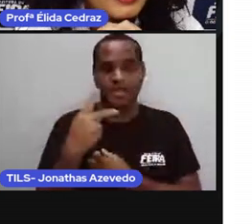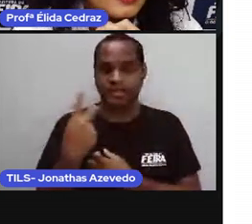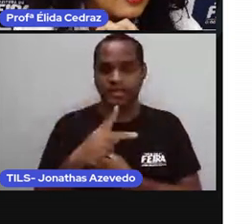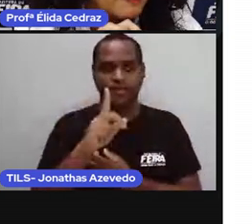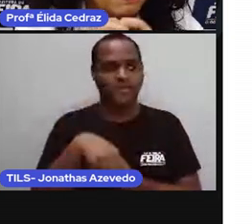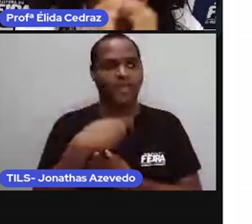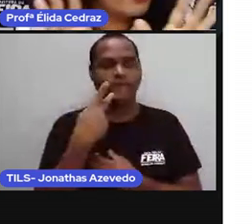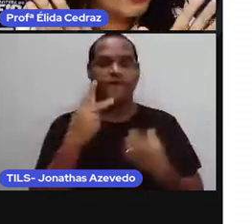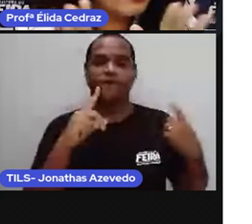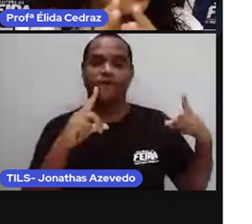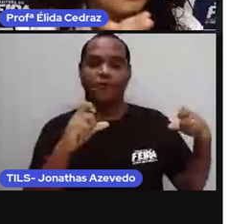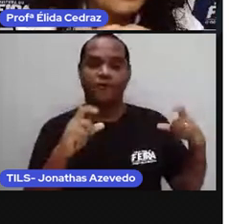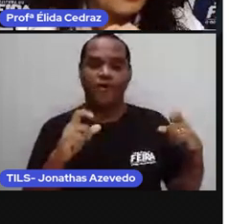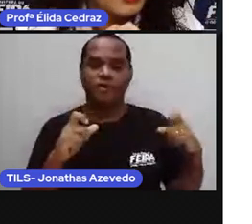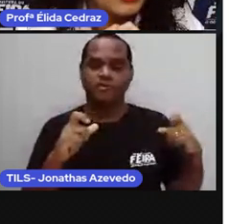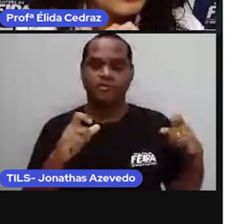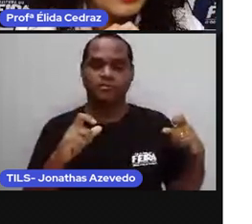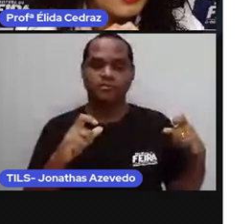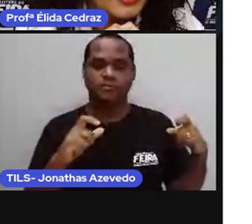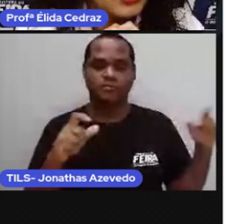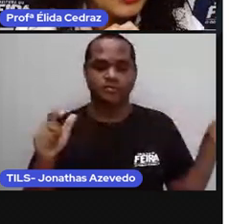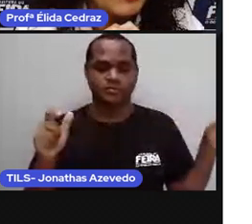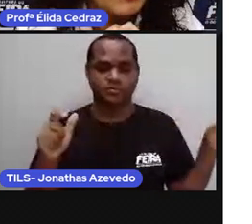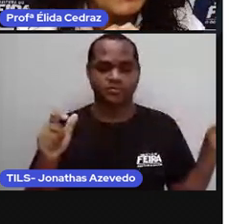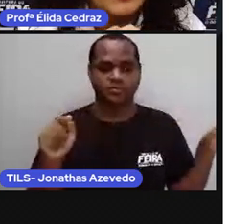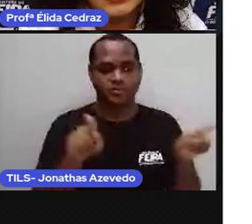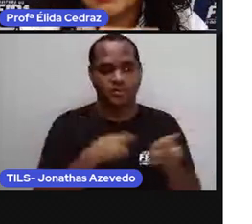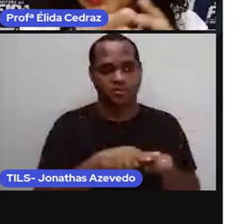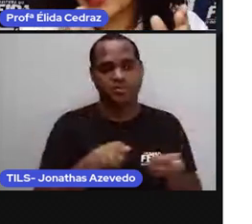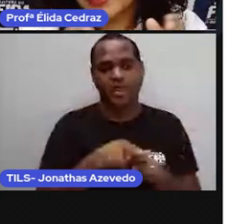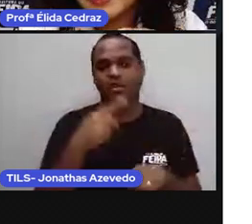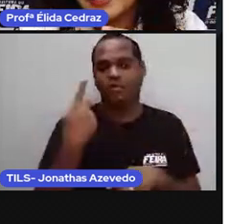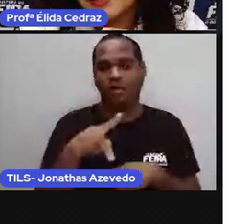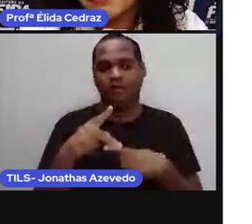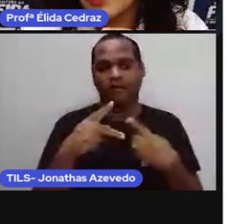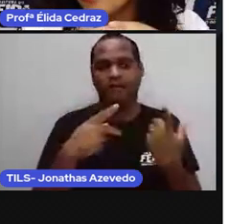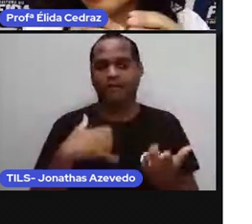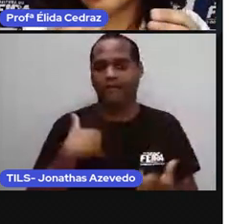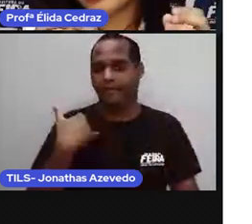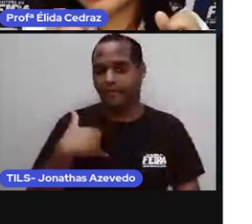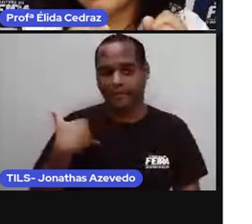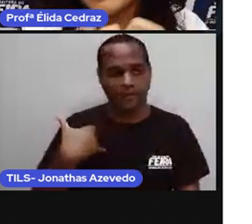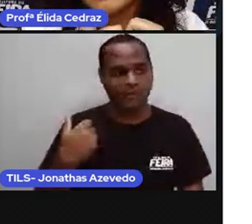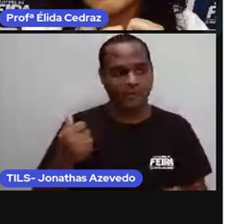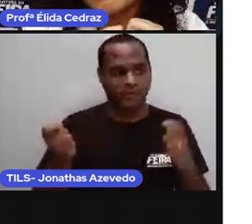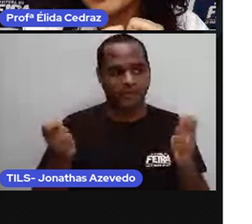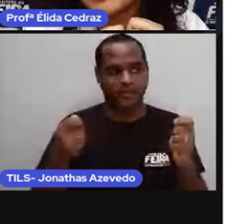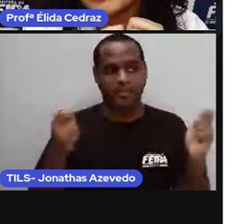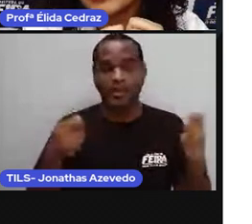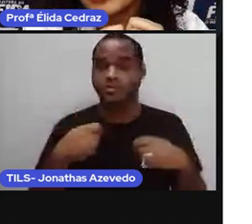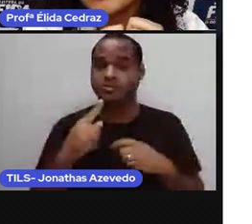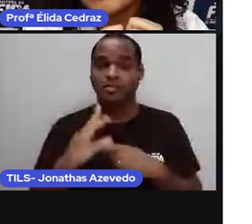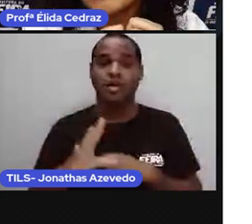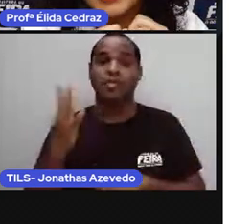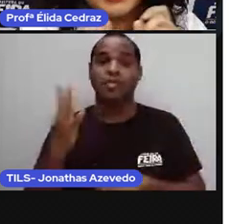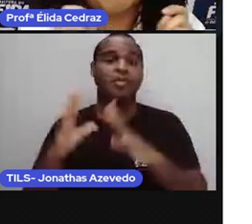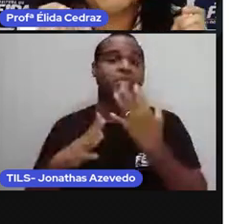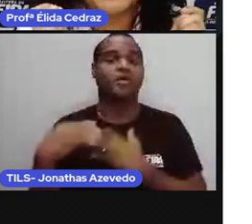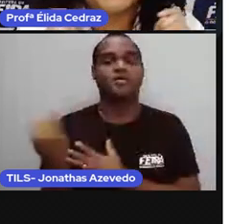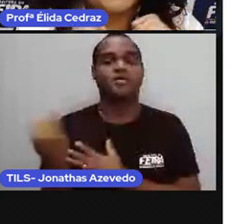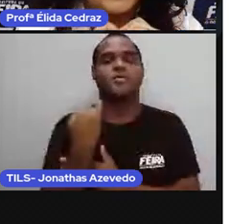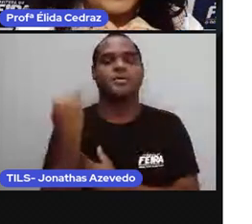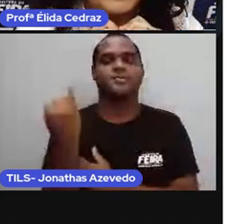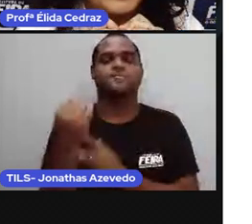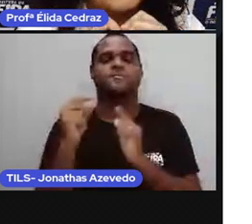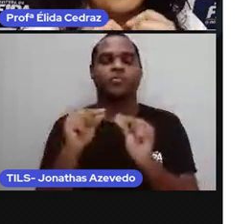e apenas a nossa idade. Poderia ser também um acontecimento importante. Ela